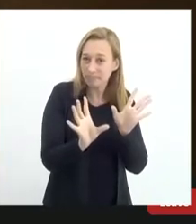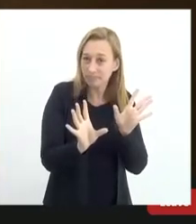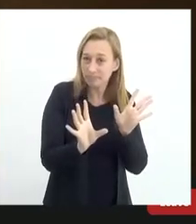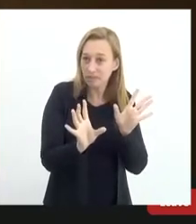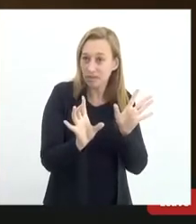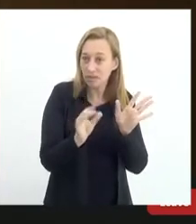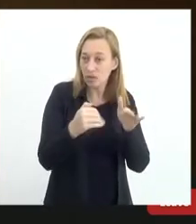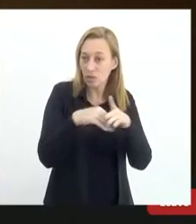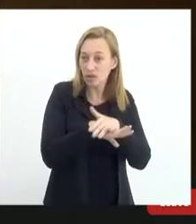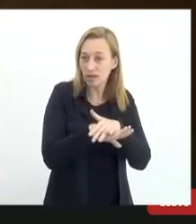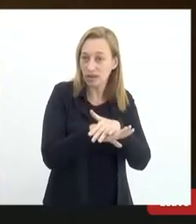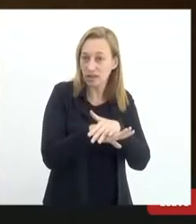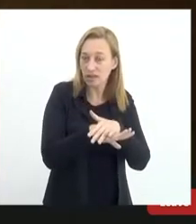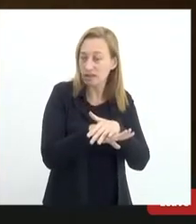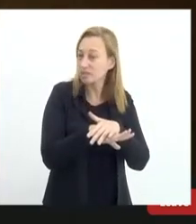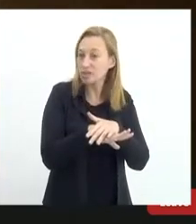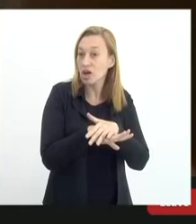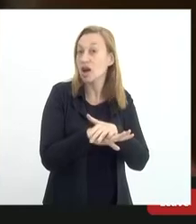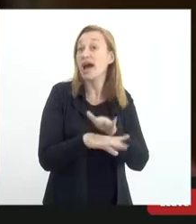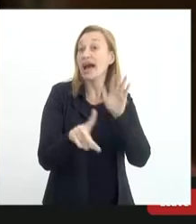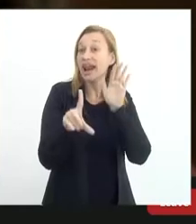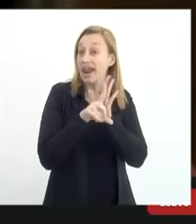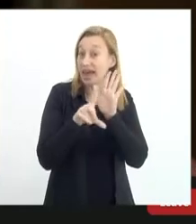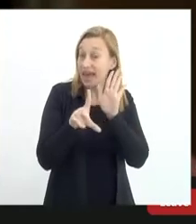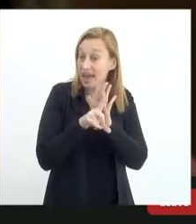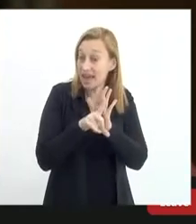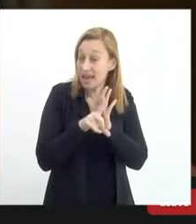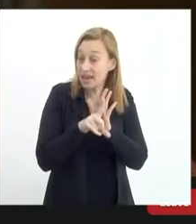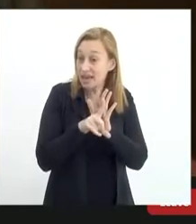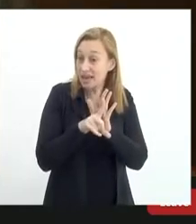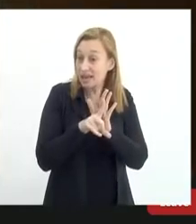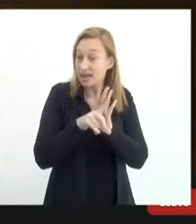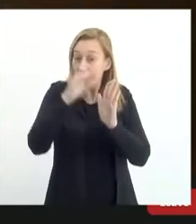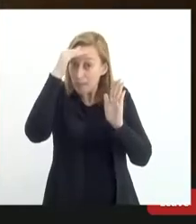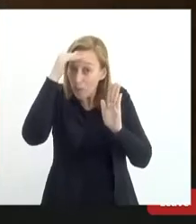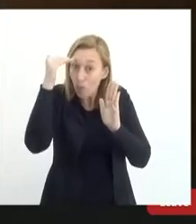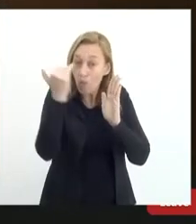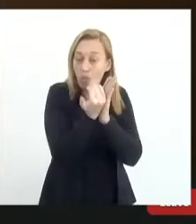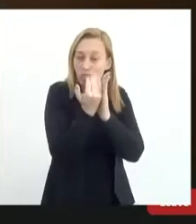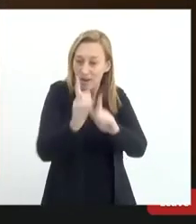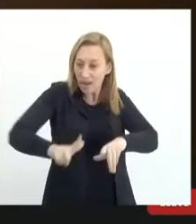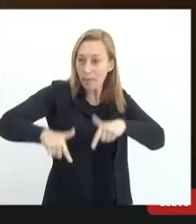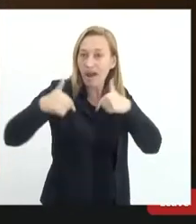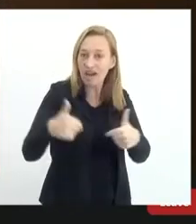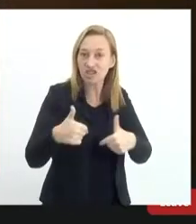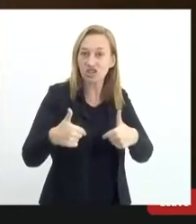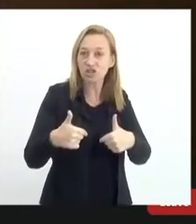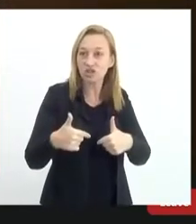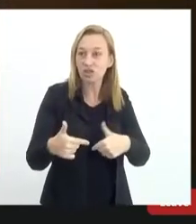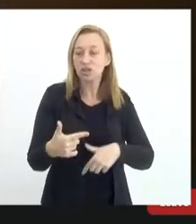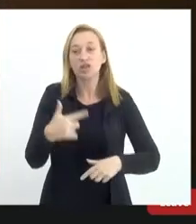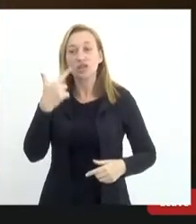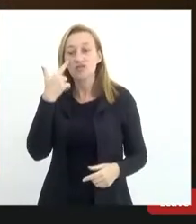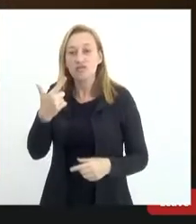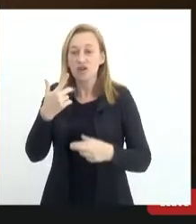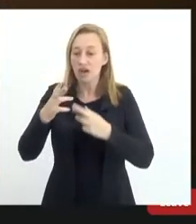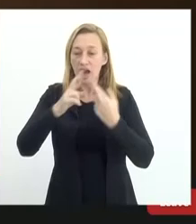papel, uma lei é para levá-la a ser uma ação. Quando a gente serviu com a